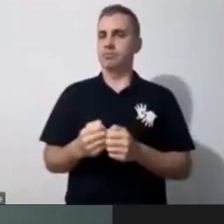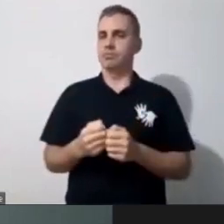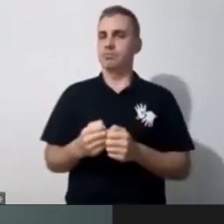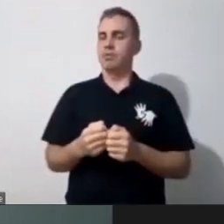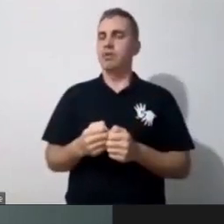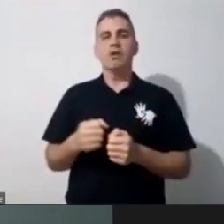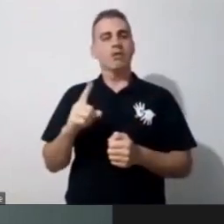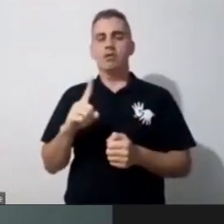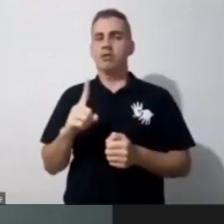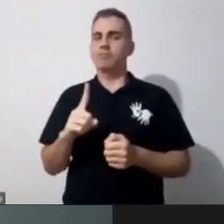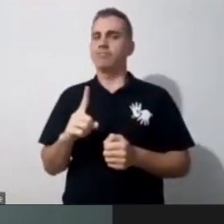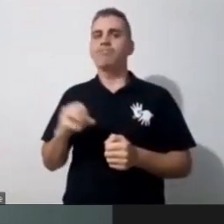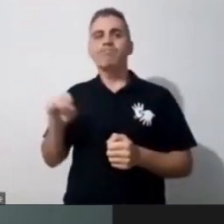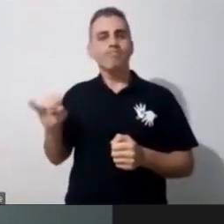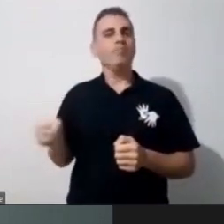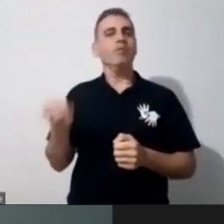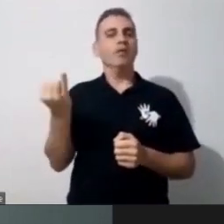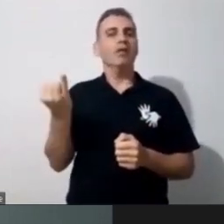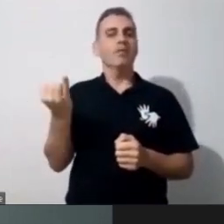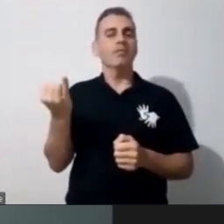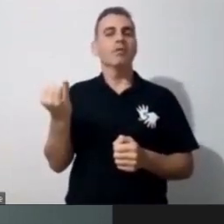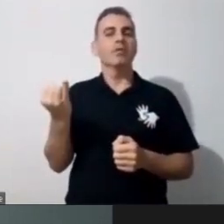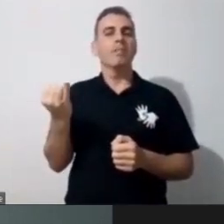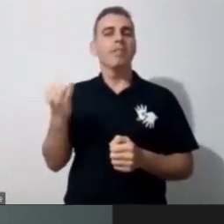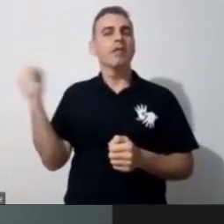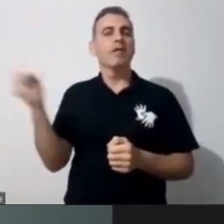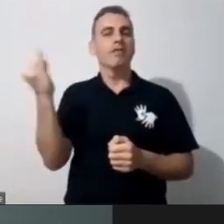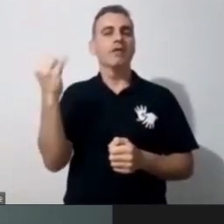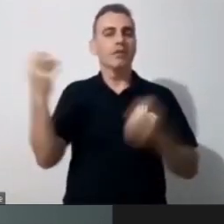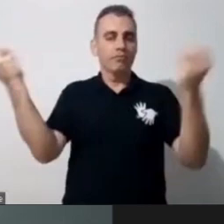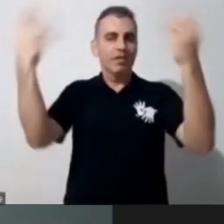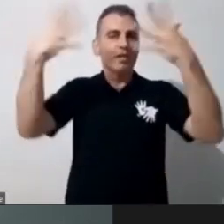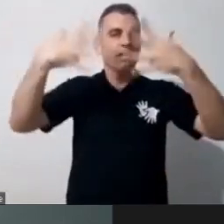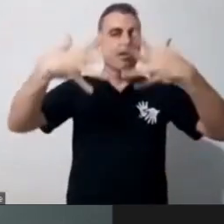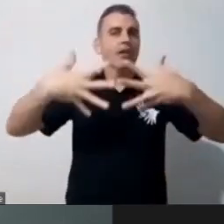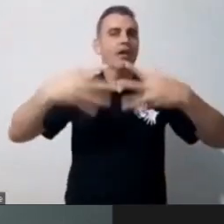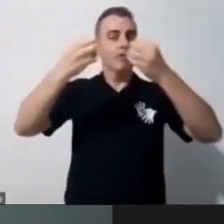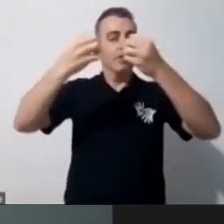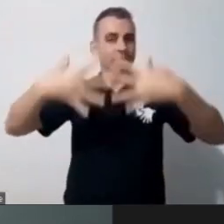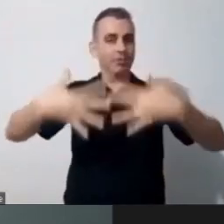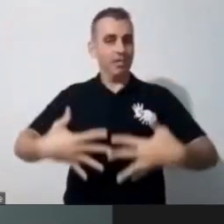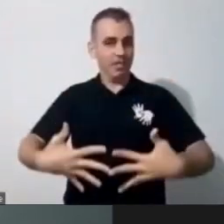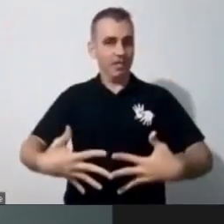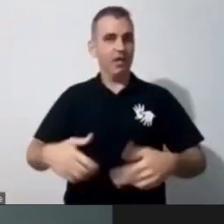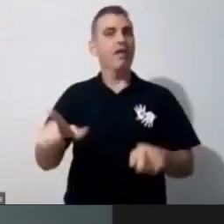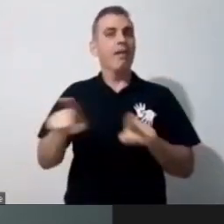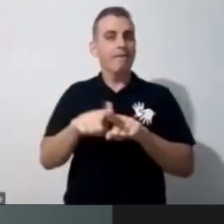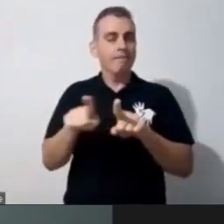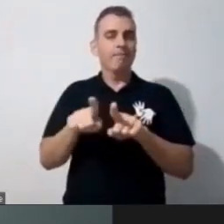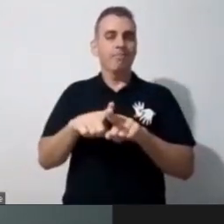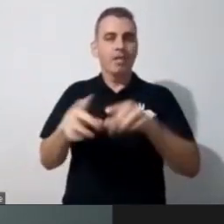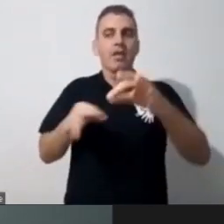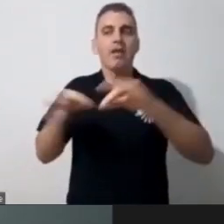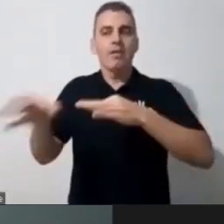deixar claro isso aqui hoje que isso faz parte do planejamento. Então, eu tenho que planejar para as